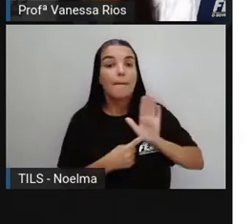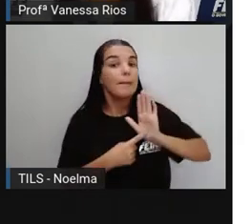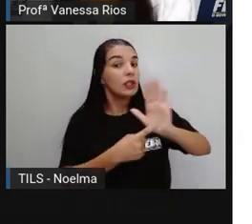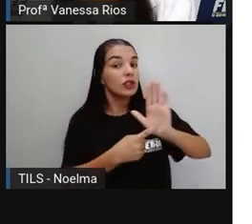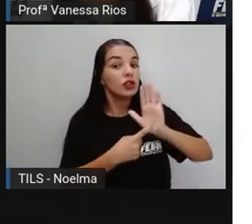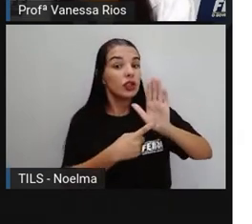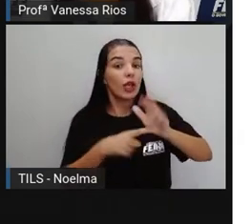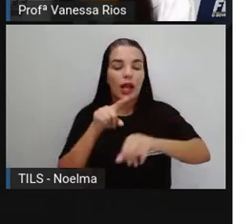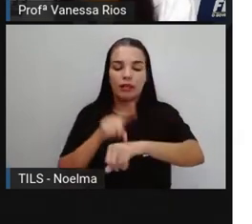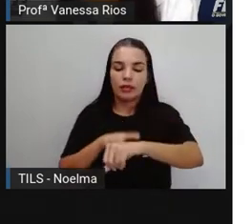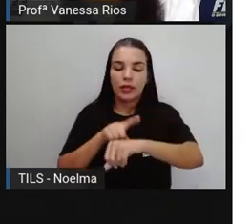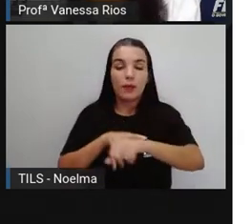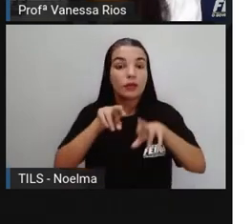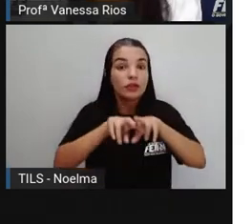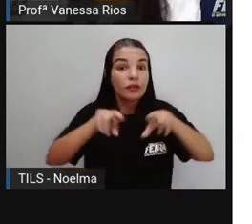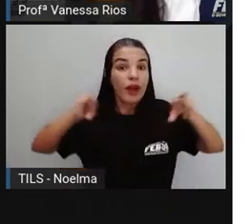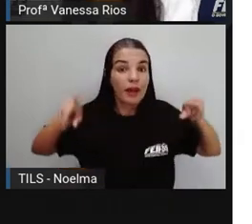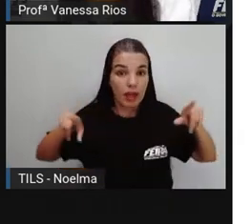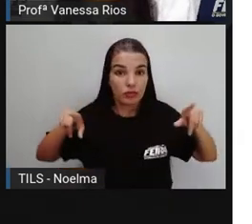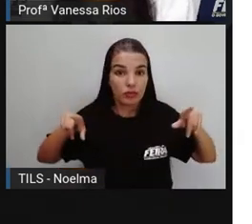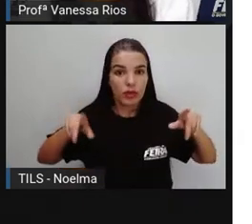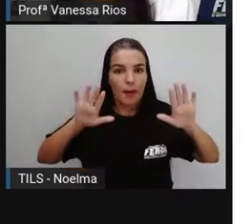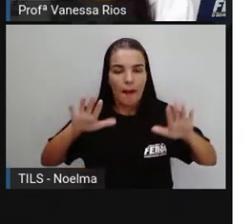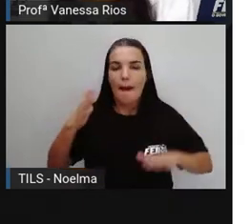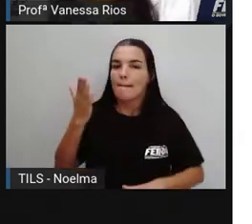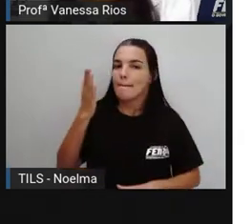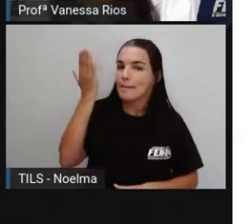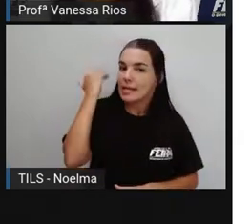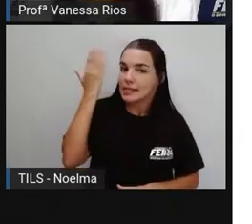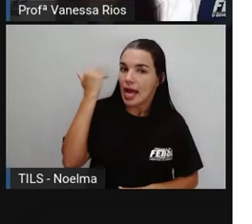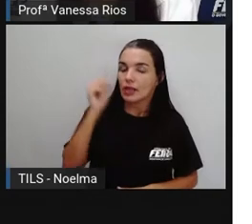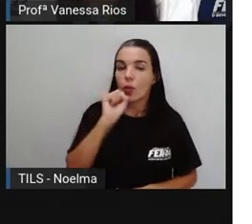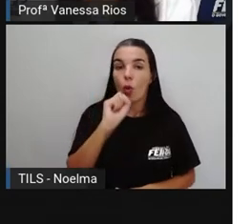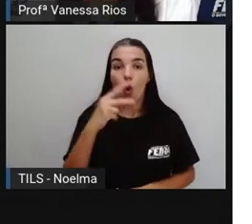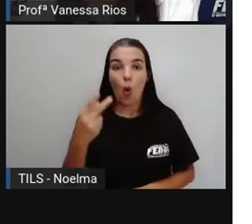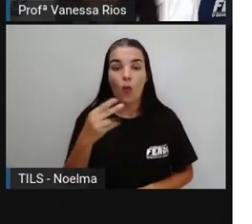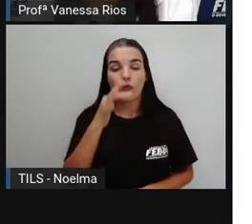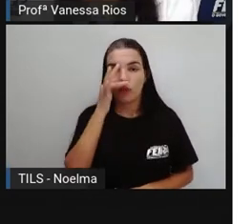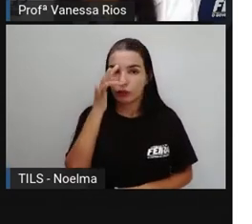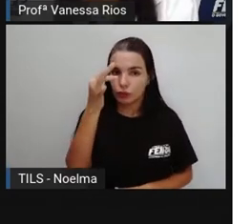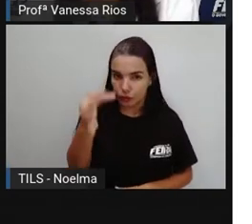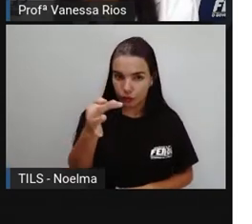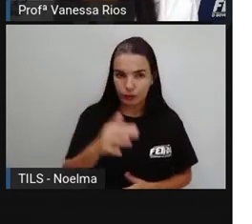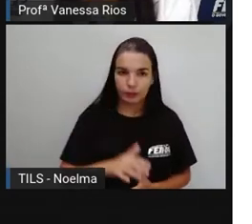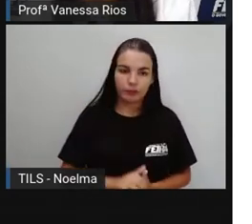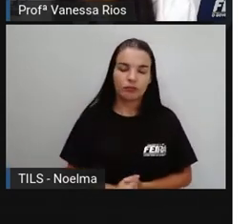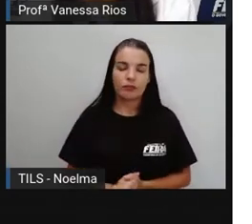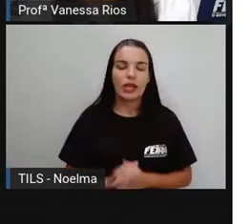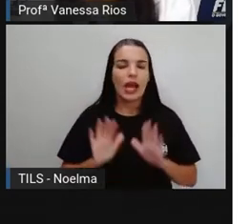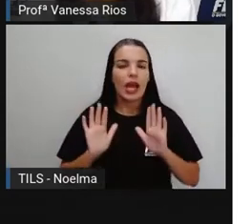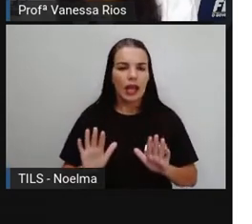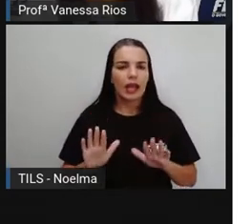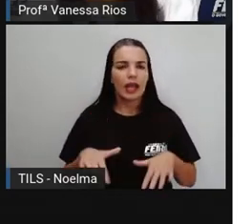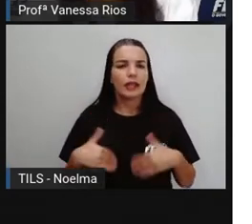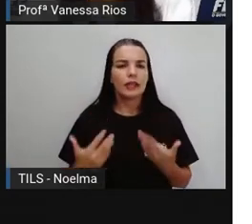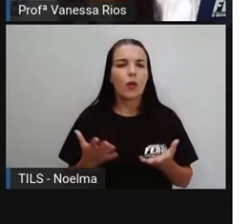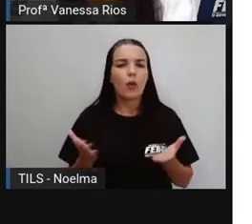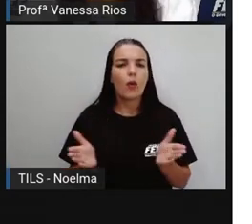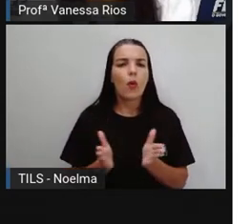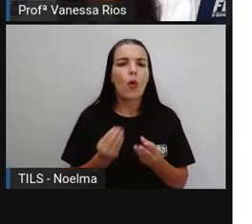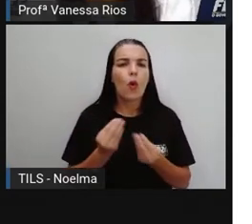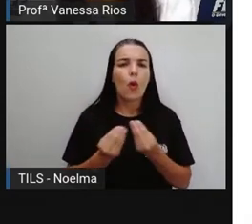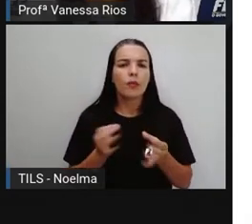tempos distintos. Passado ou futuro. E quando é que a gente, então, vai utilizar a terminação an?